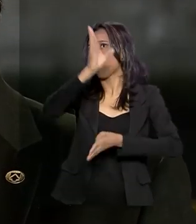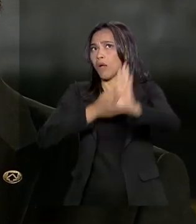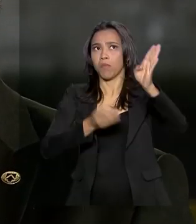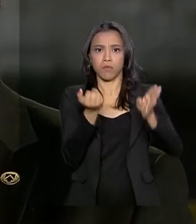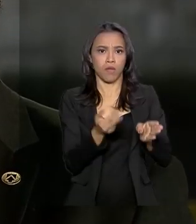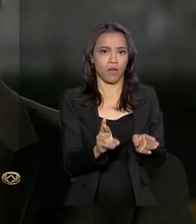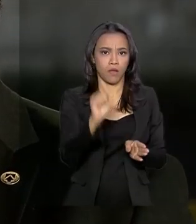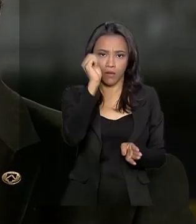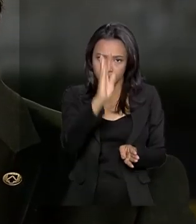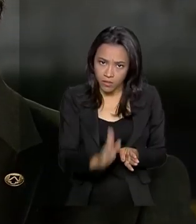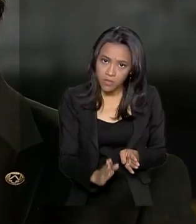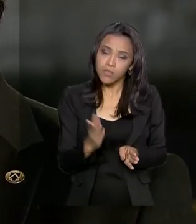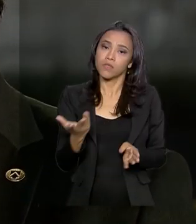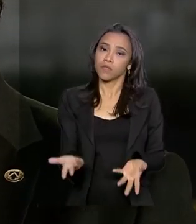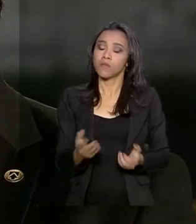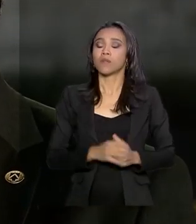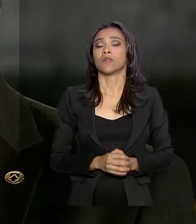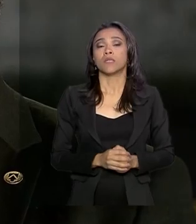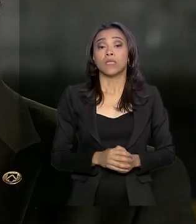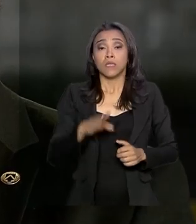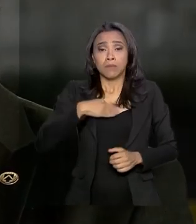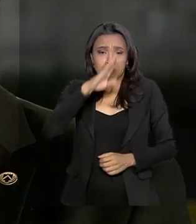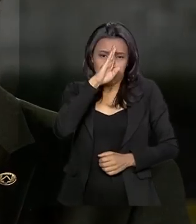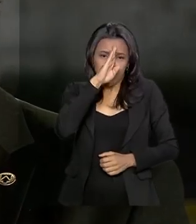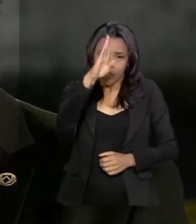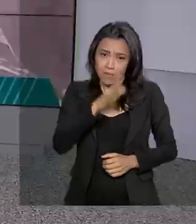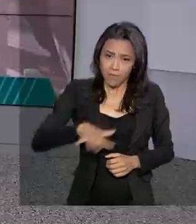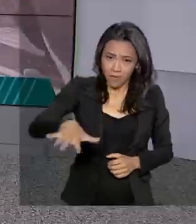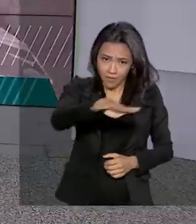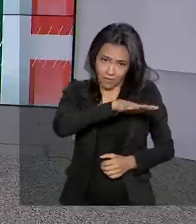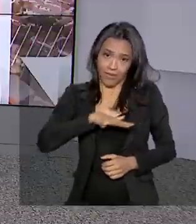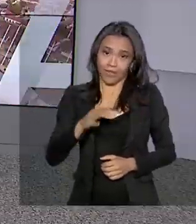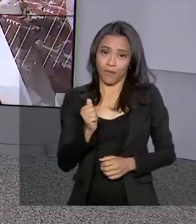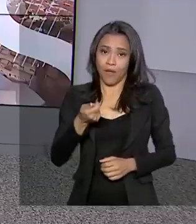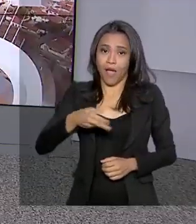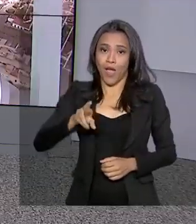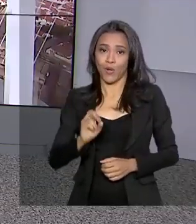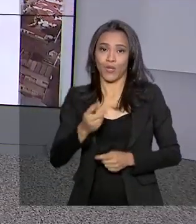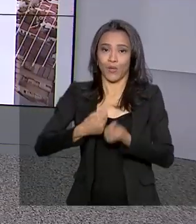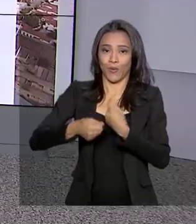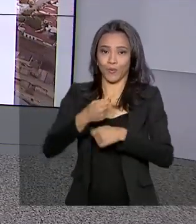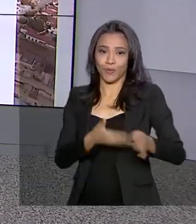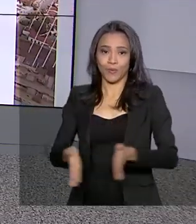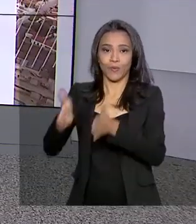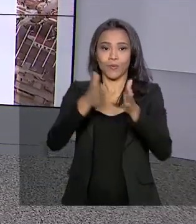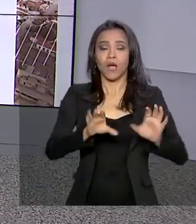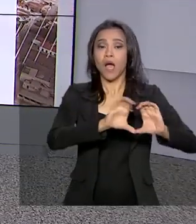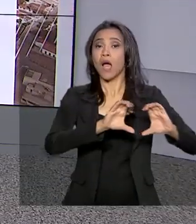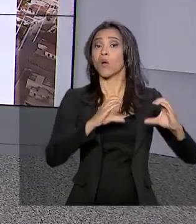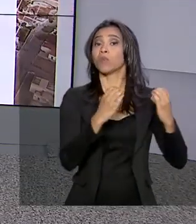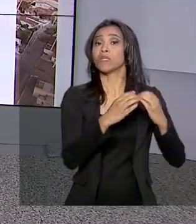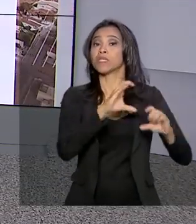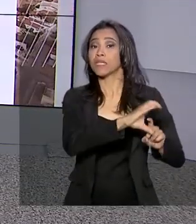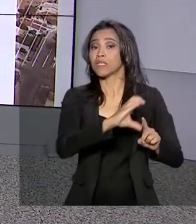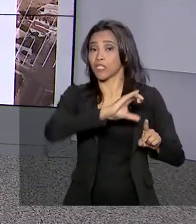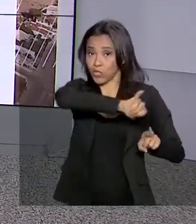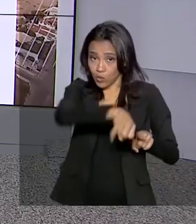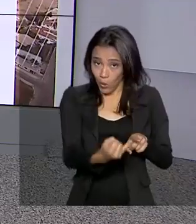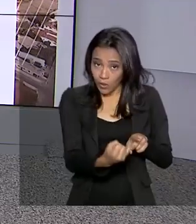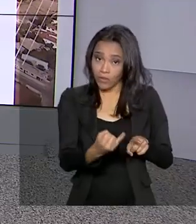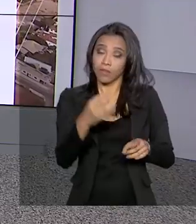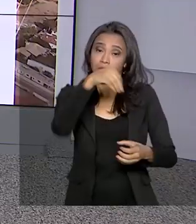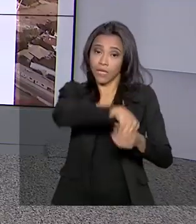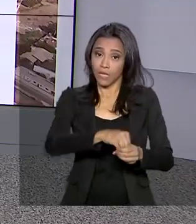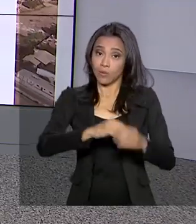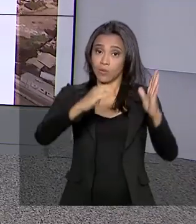de novo como um grande player mundial, principalmente no agronegócio. A Comissão de Constituição e Justiça do Senado prepara uma